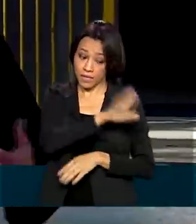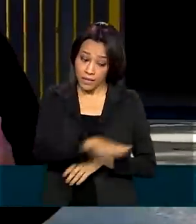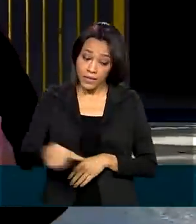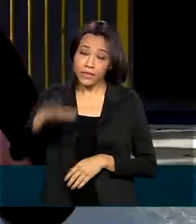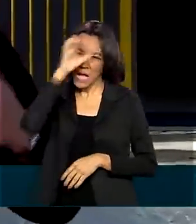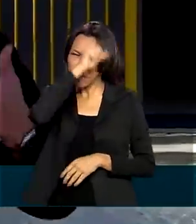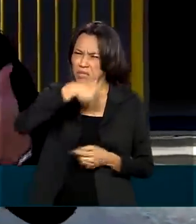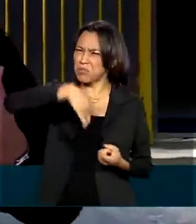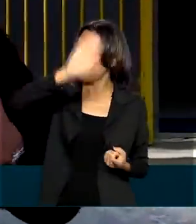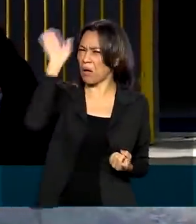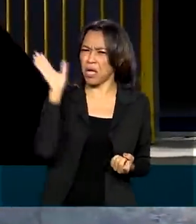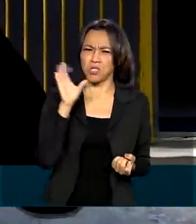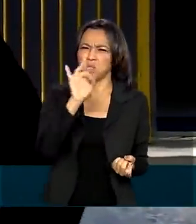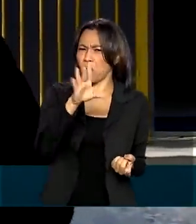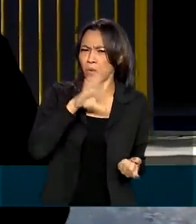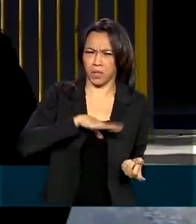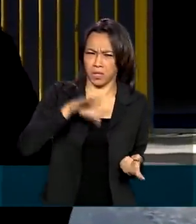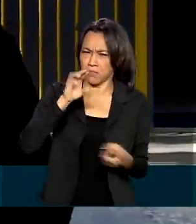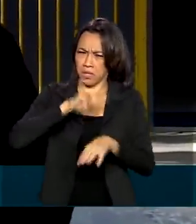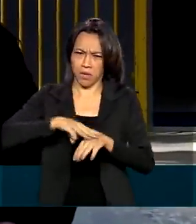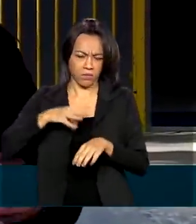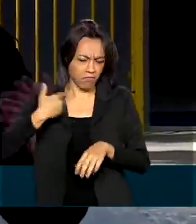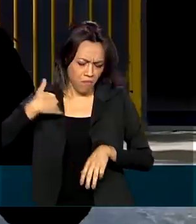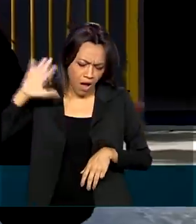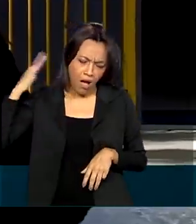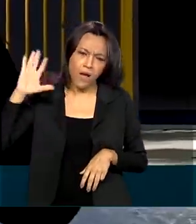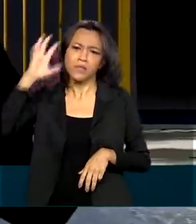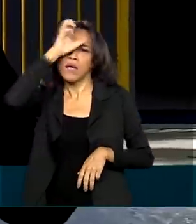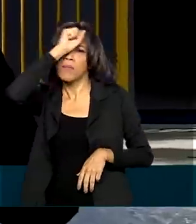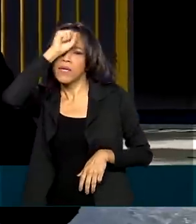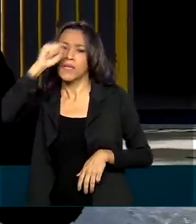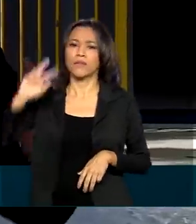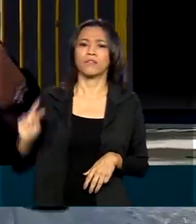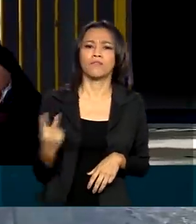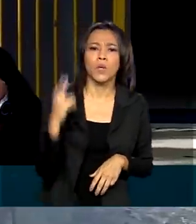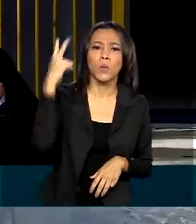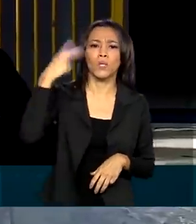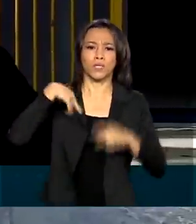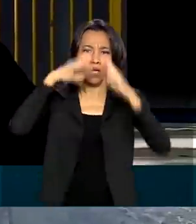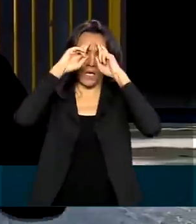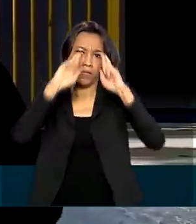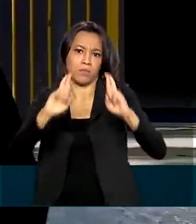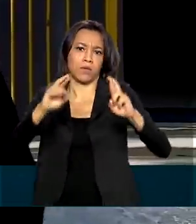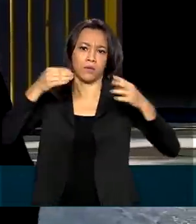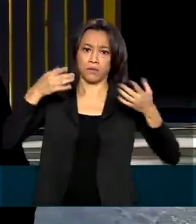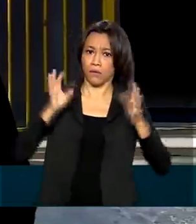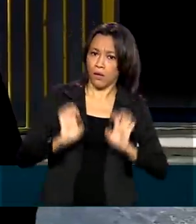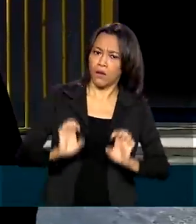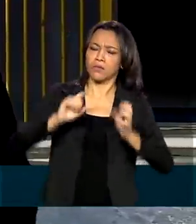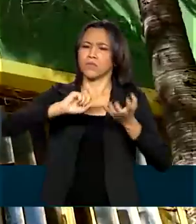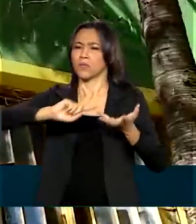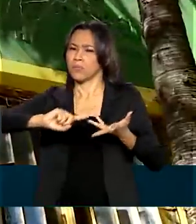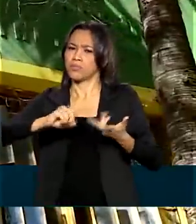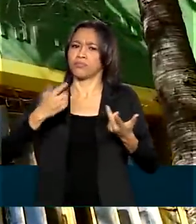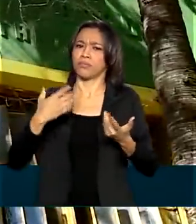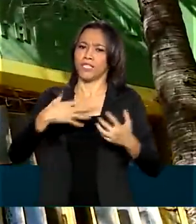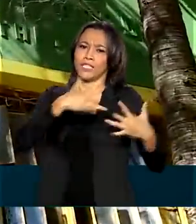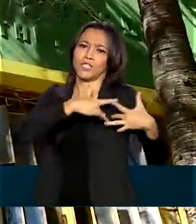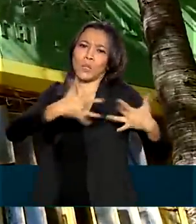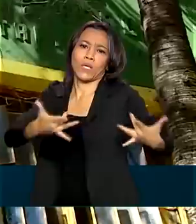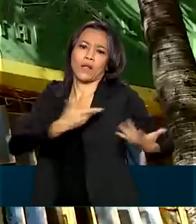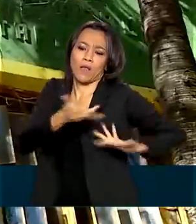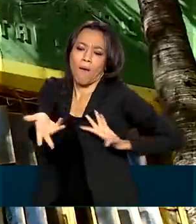português, matemática ou ciências e desenvolva valores como disciplina, hierarquia, respeito e solidariedade. Como a